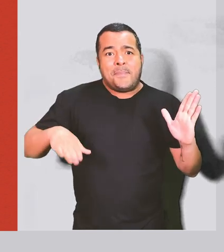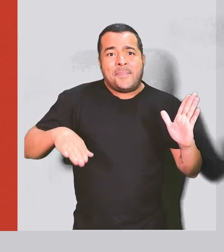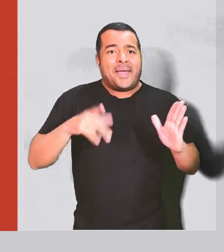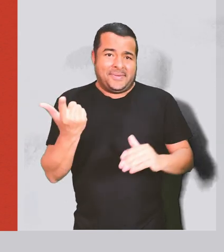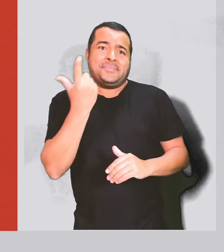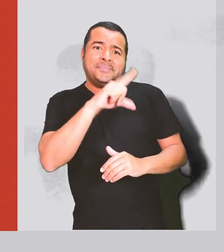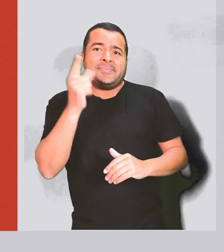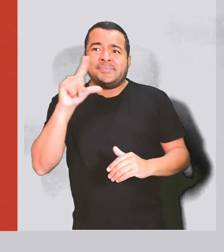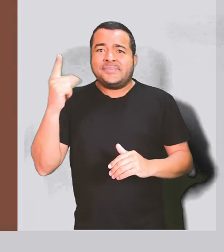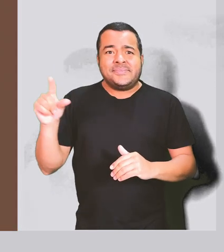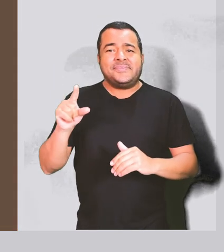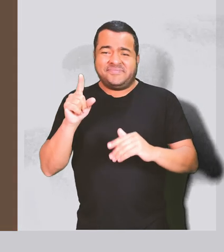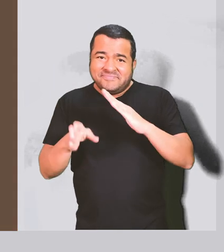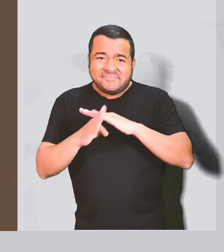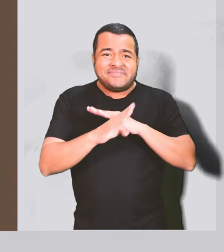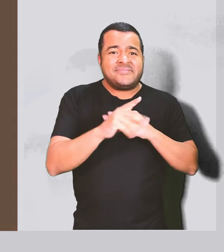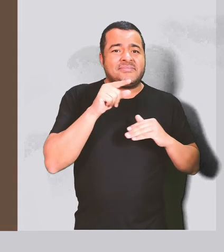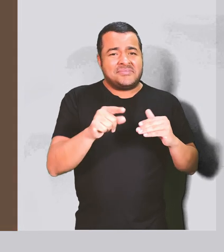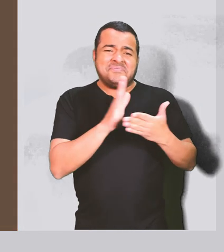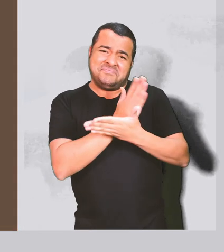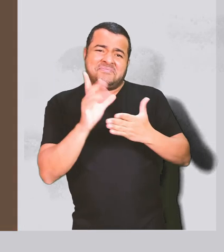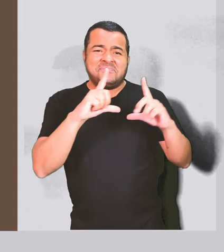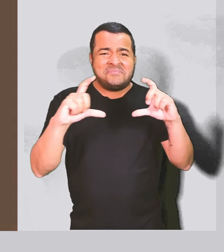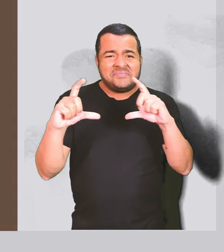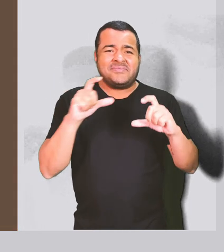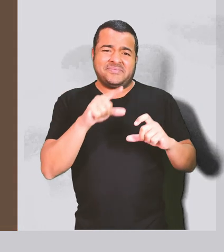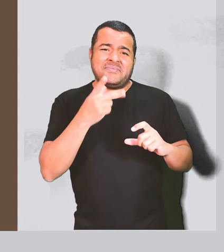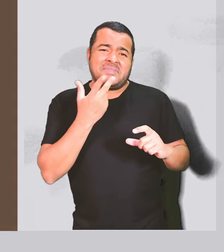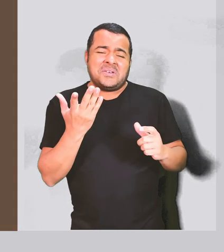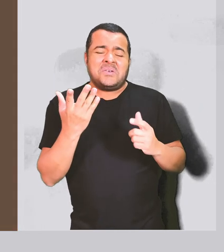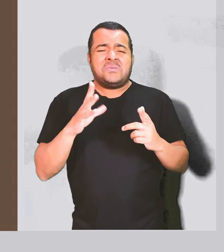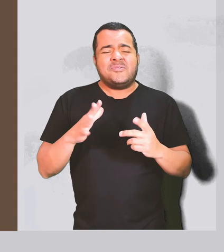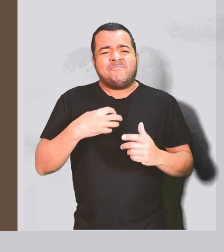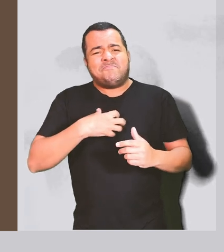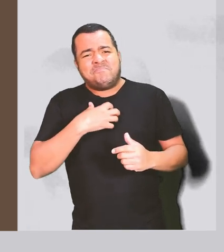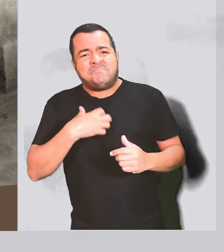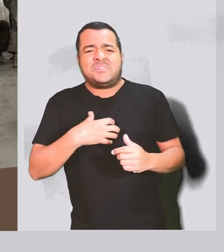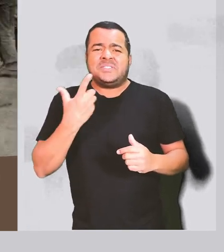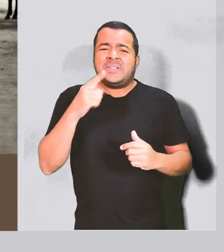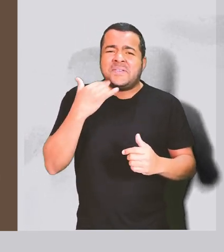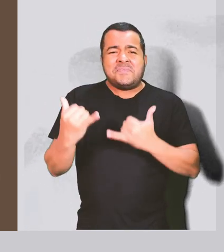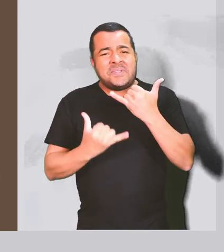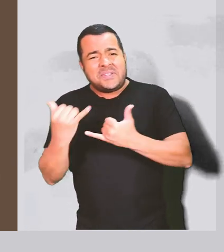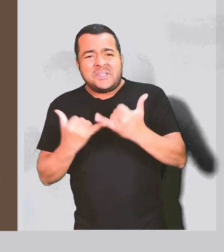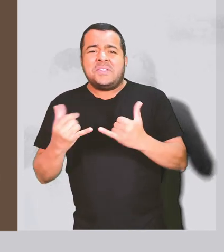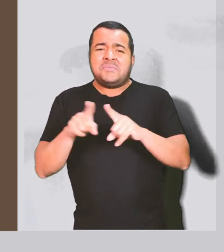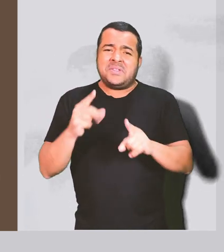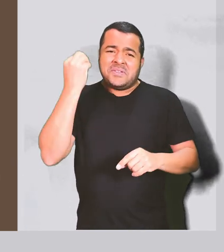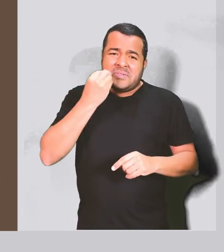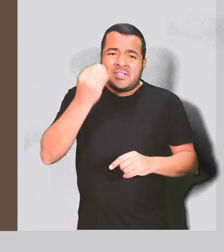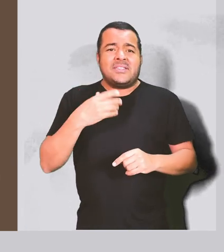ilha. Outras imagens me incomodaram bastante. As crianças estão brincando, mas numa situação bem diferente da minha